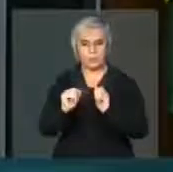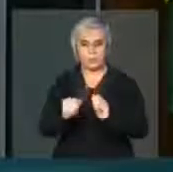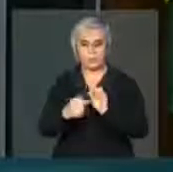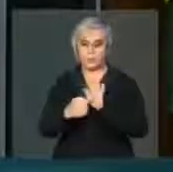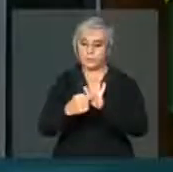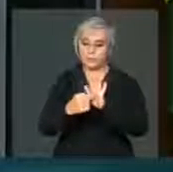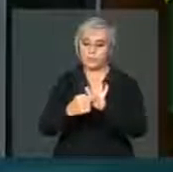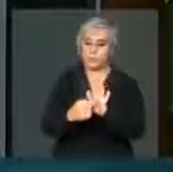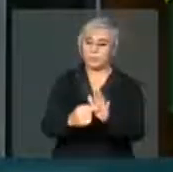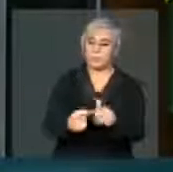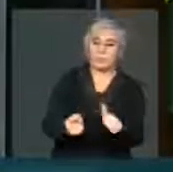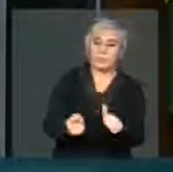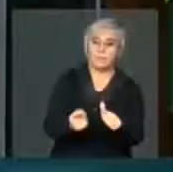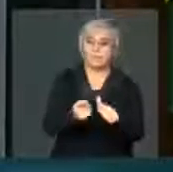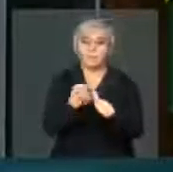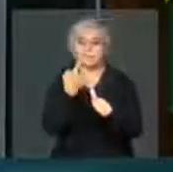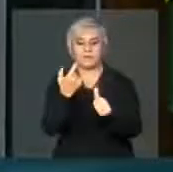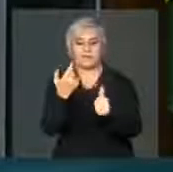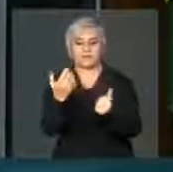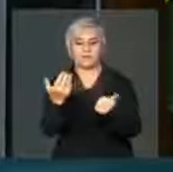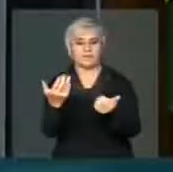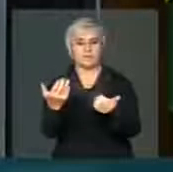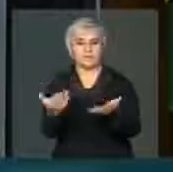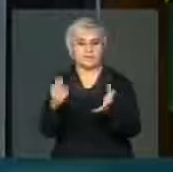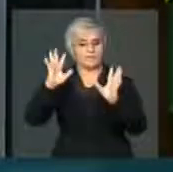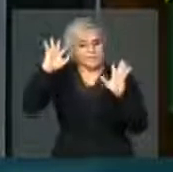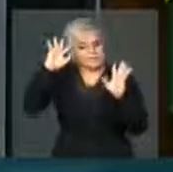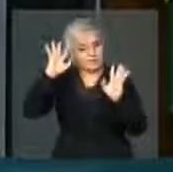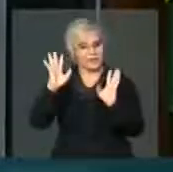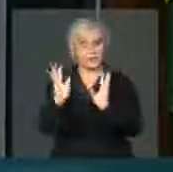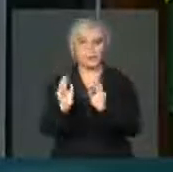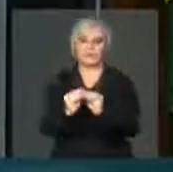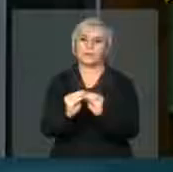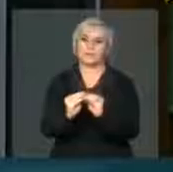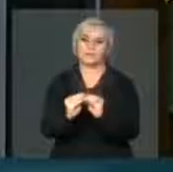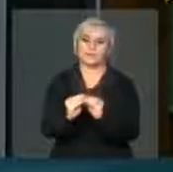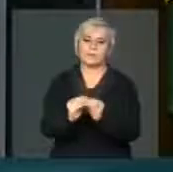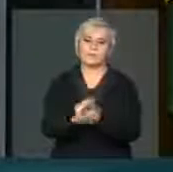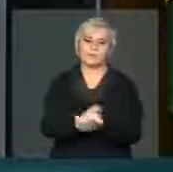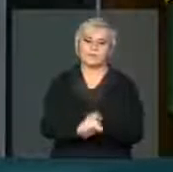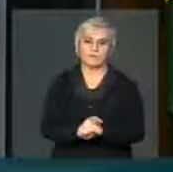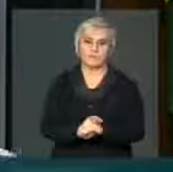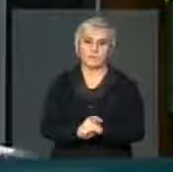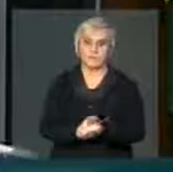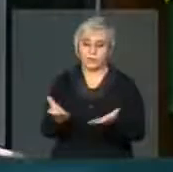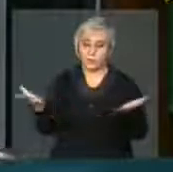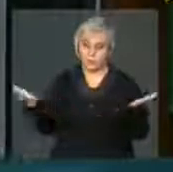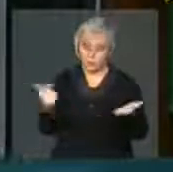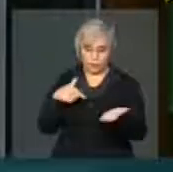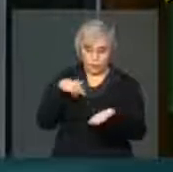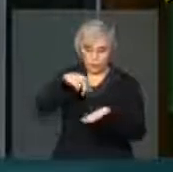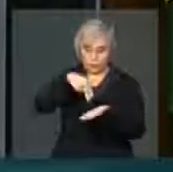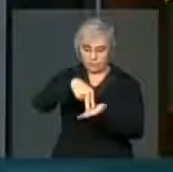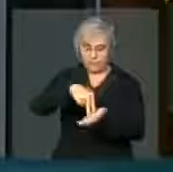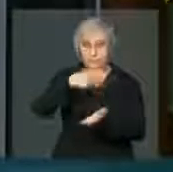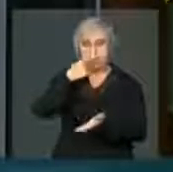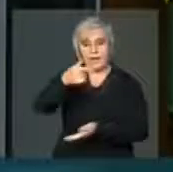indicativo desse reconhecimento. O que me traz de novo à tribuna